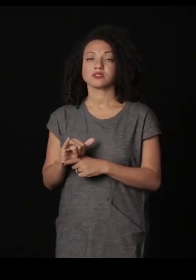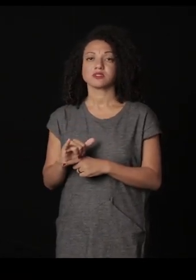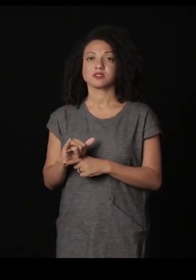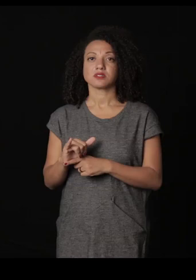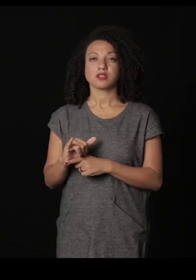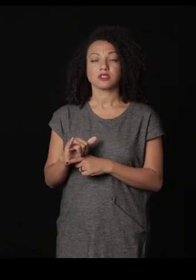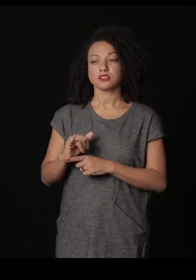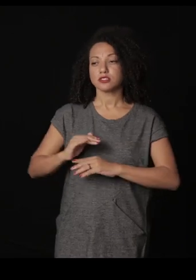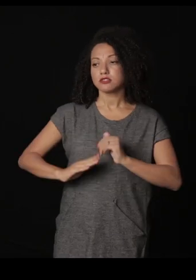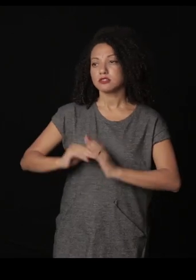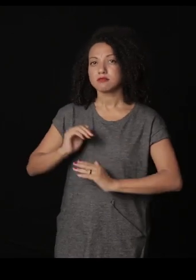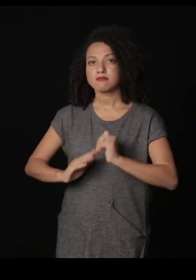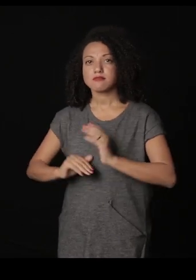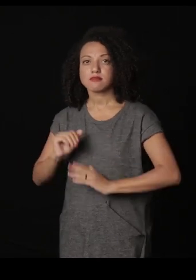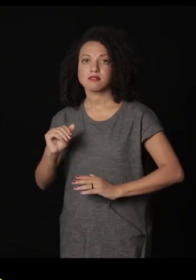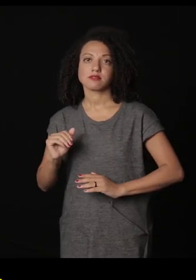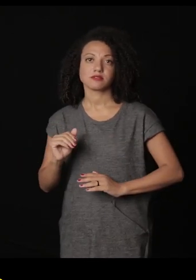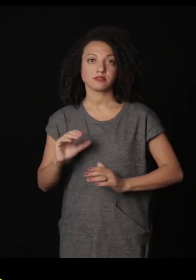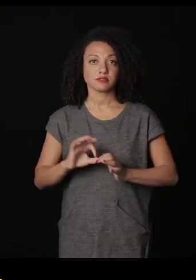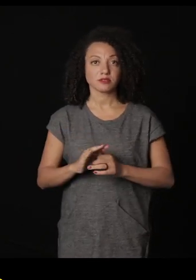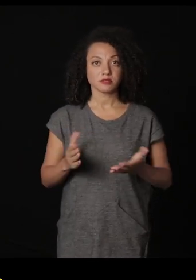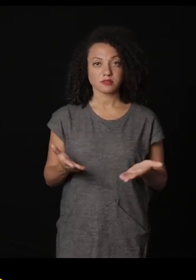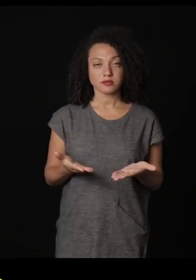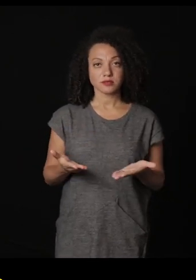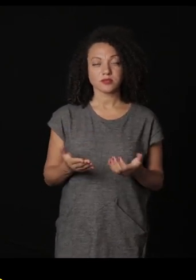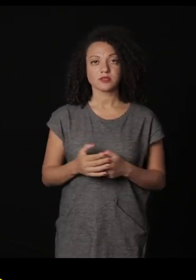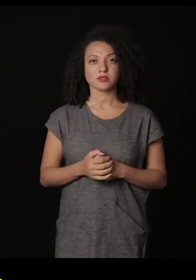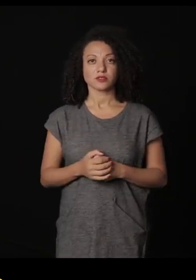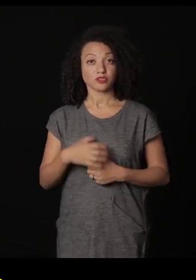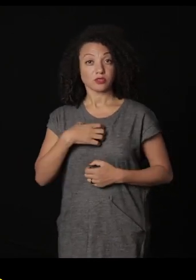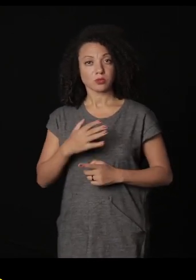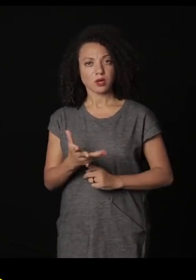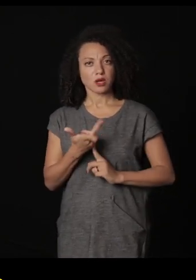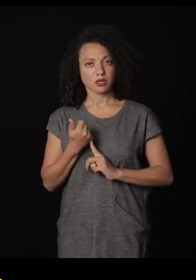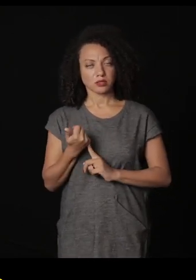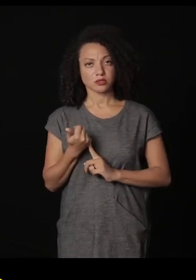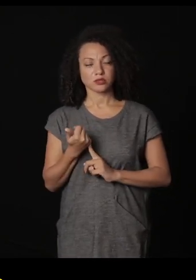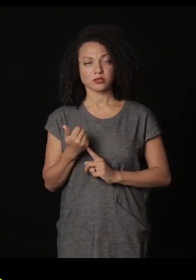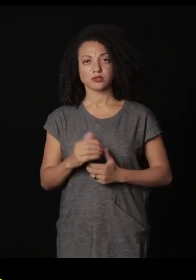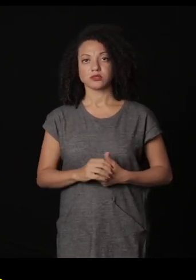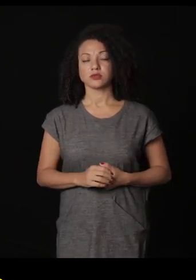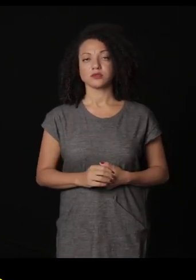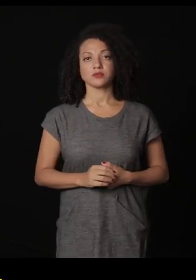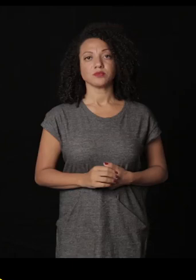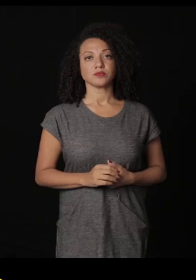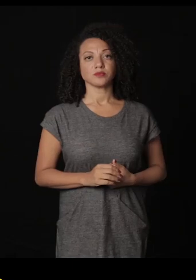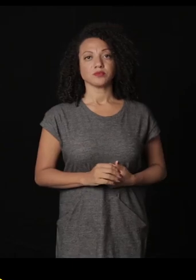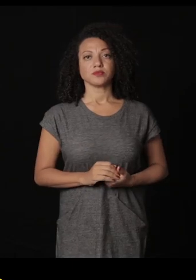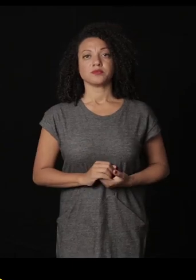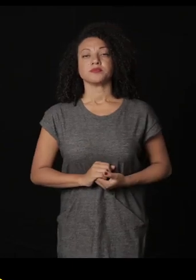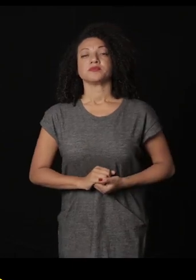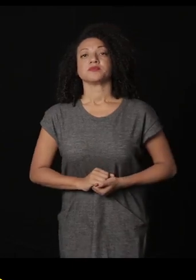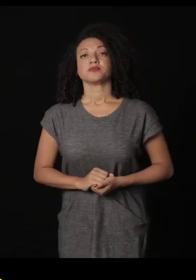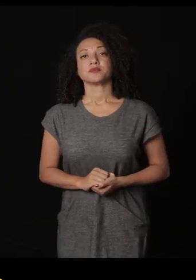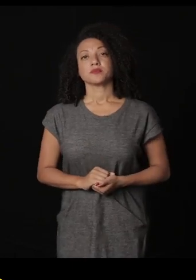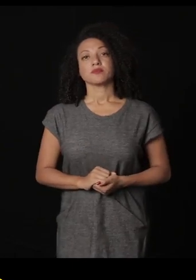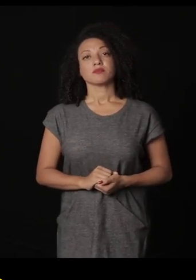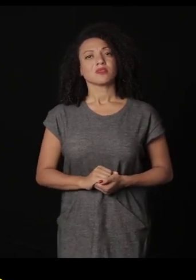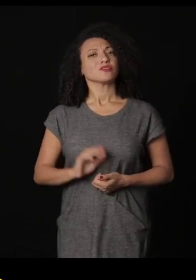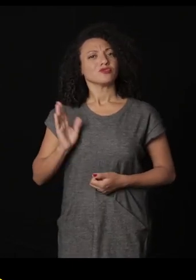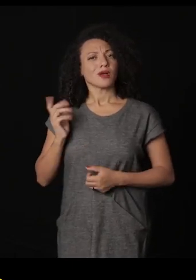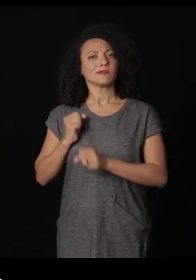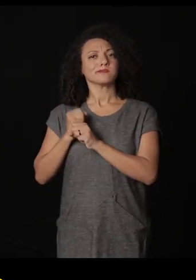de prática contemporânea prática artística e